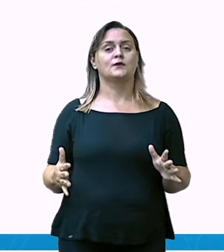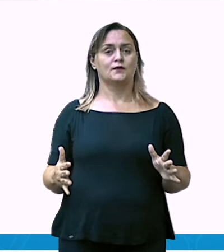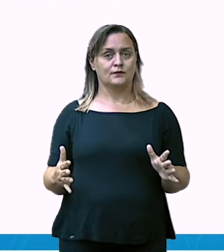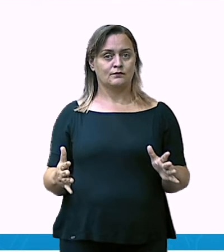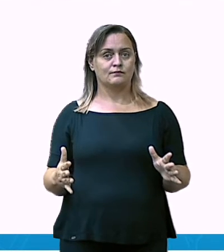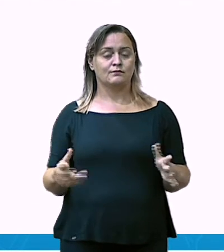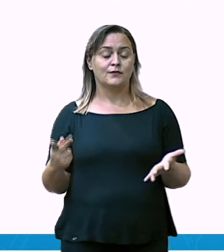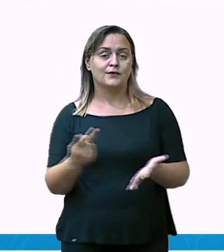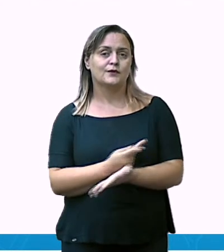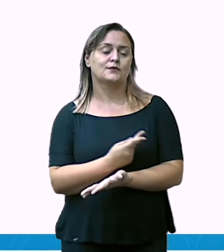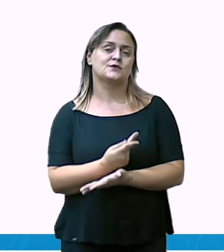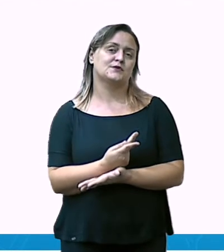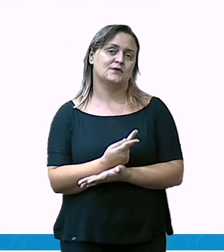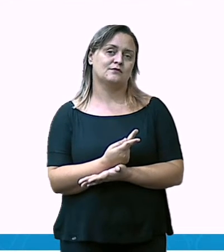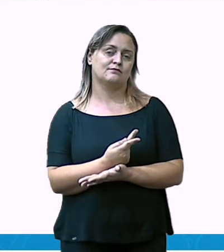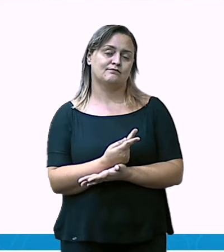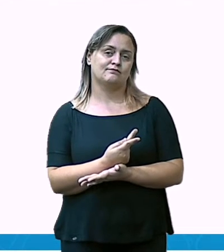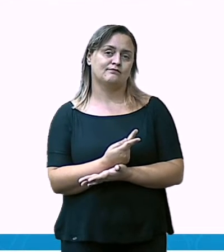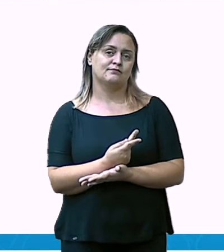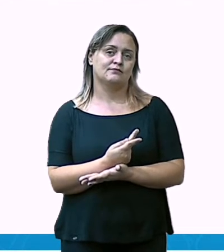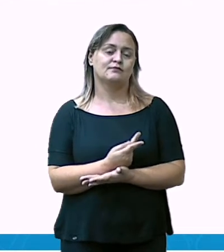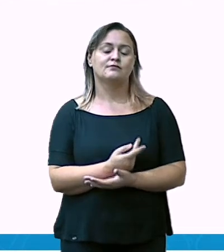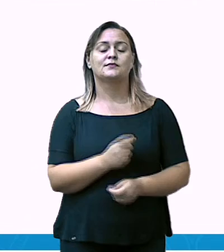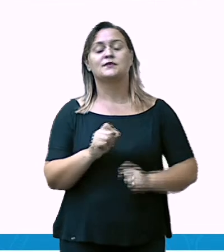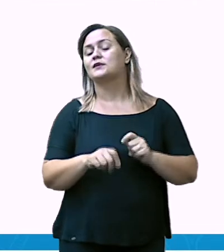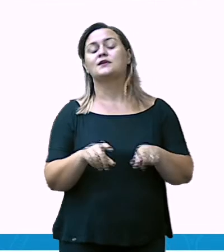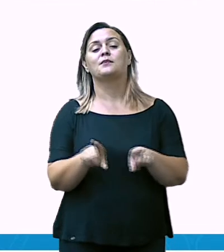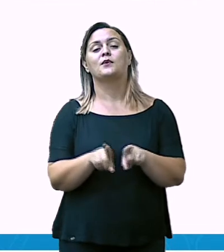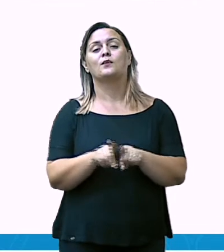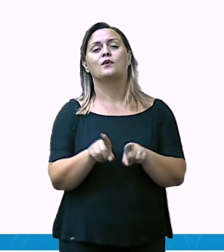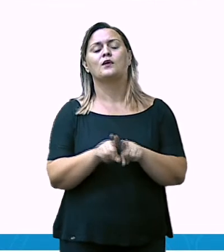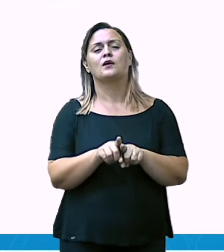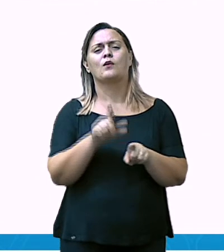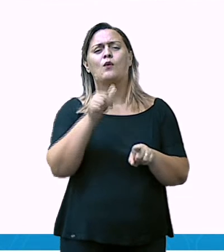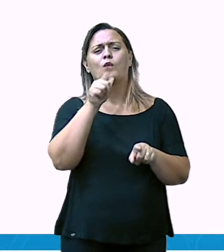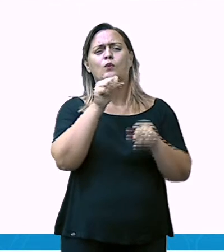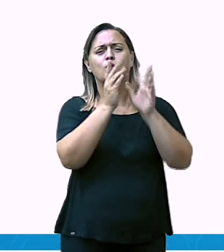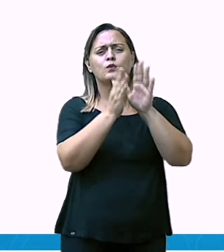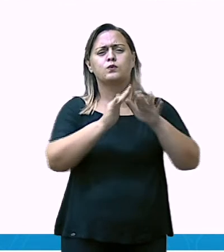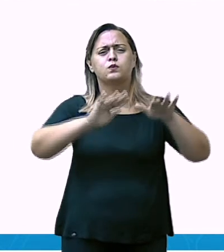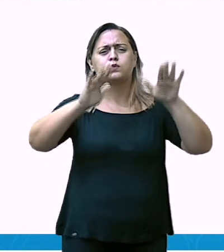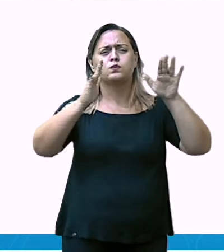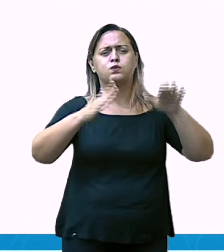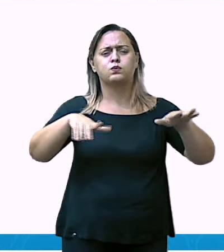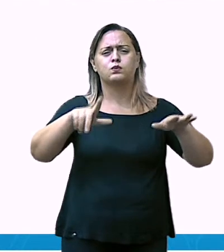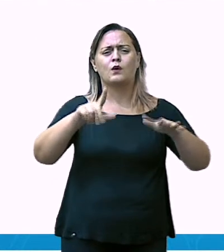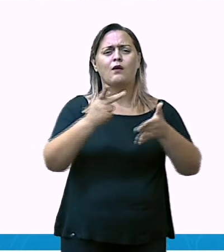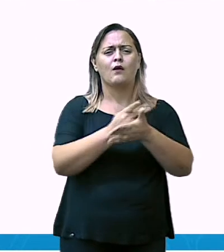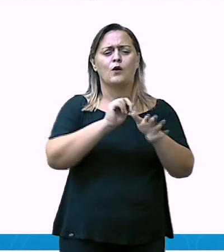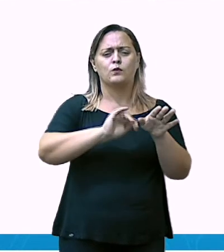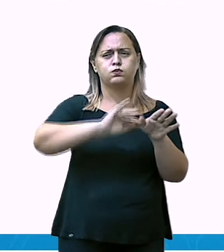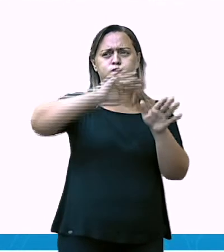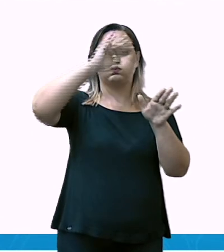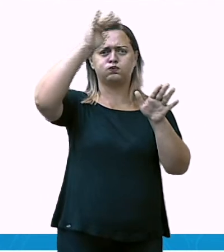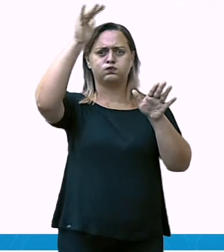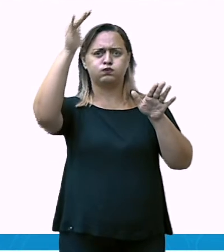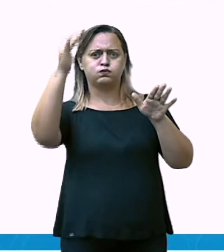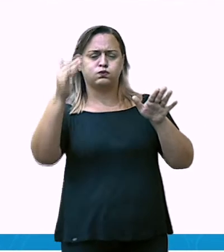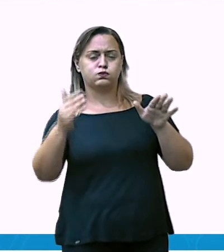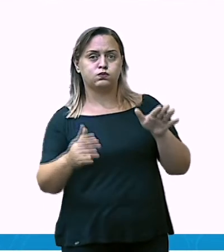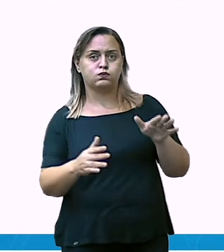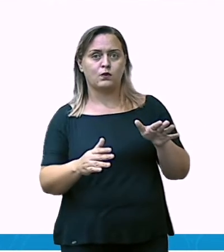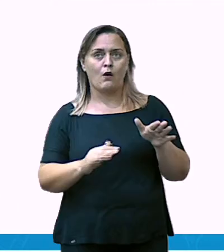provocariam ondas que podem acabar devastando Tureia por